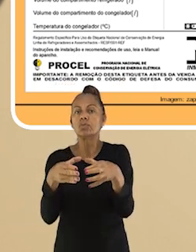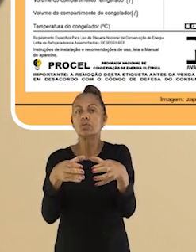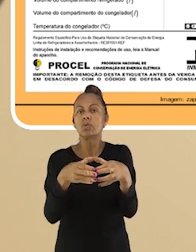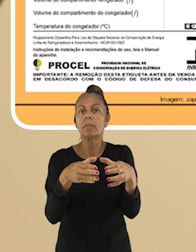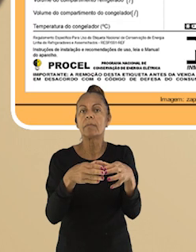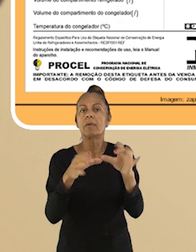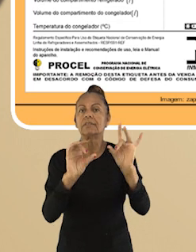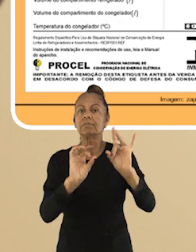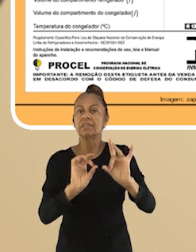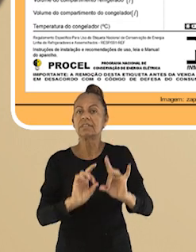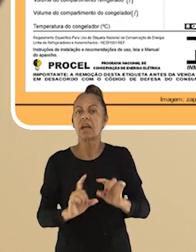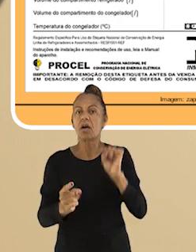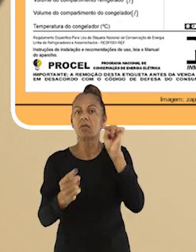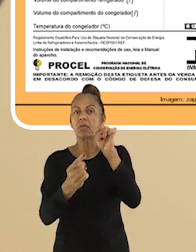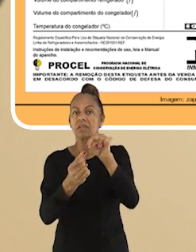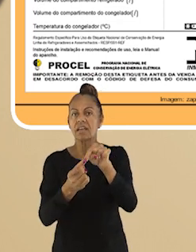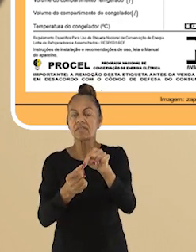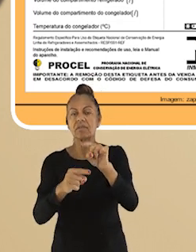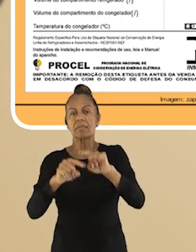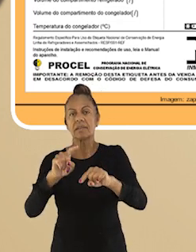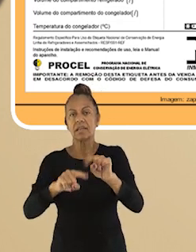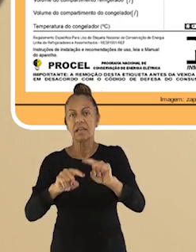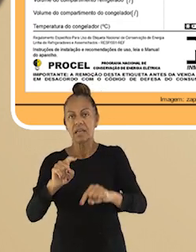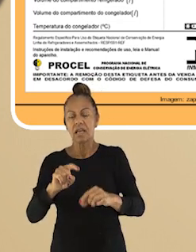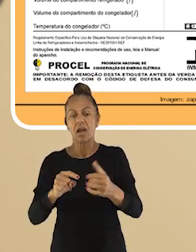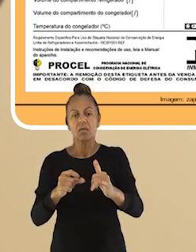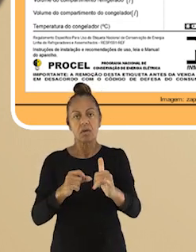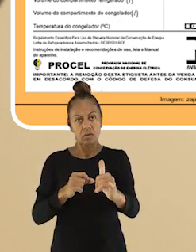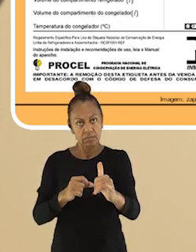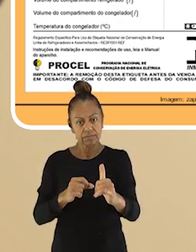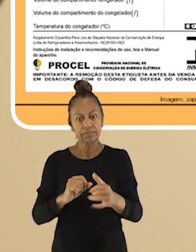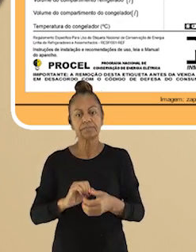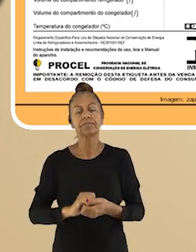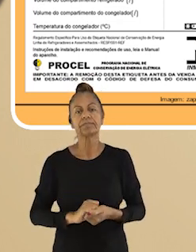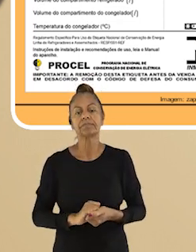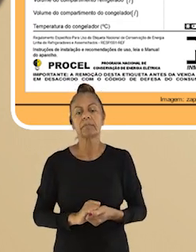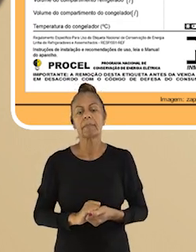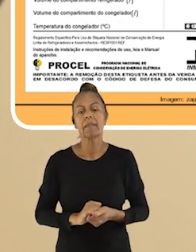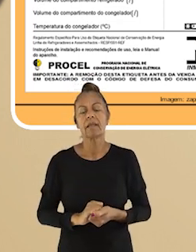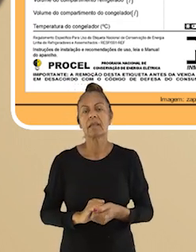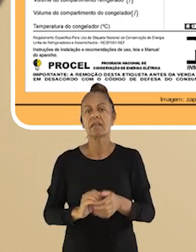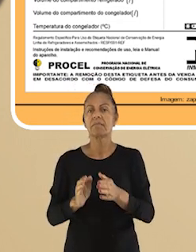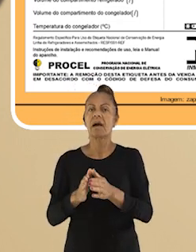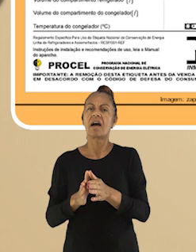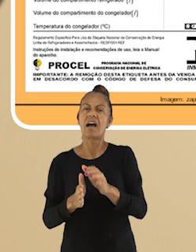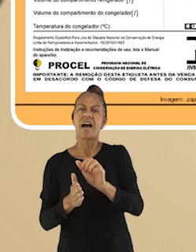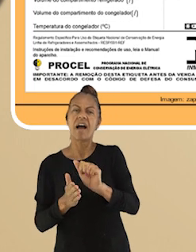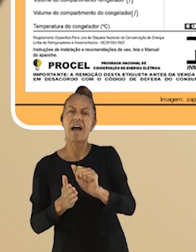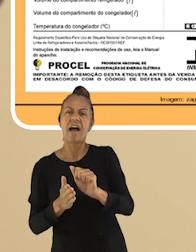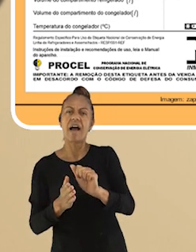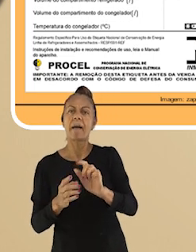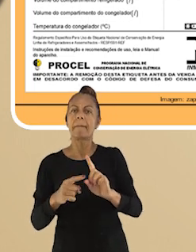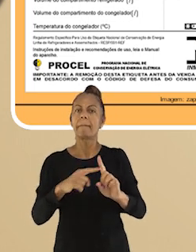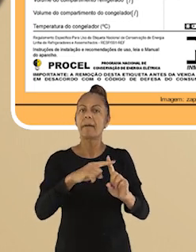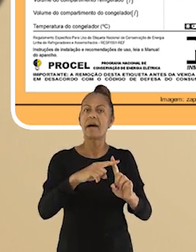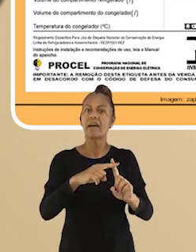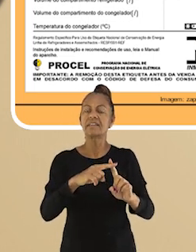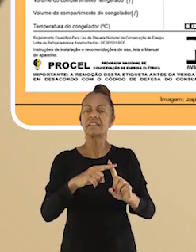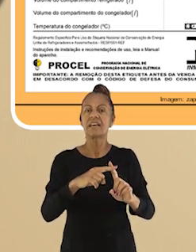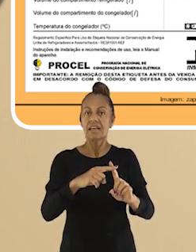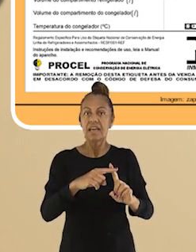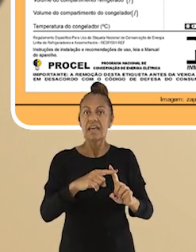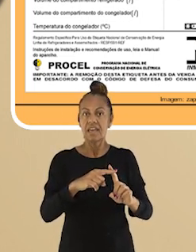nos eletrodomésticos classifica o consumo de energia daquele equipamento e o seu grau de eficiência